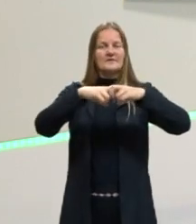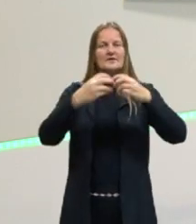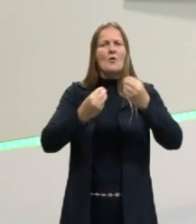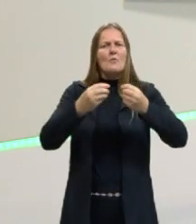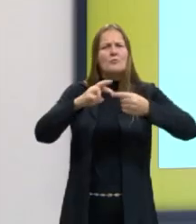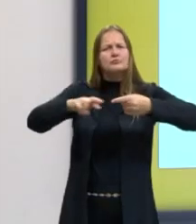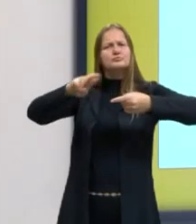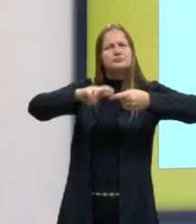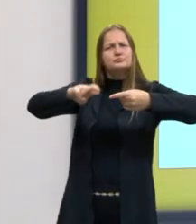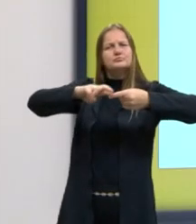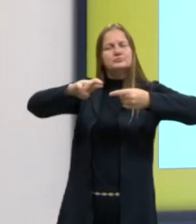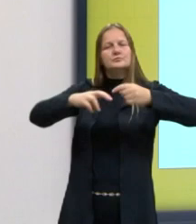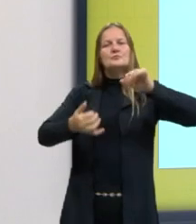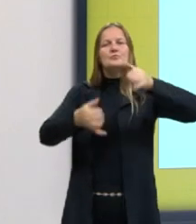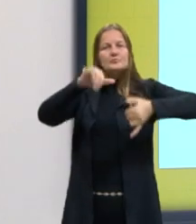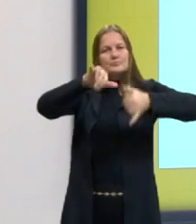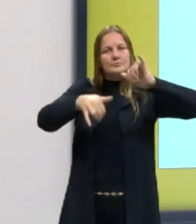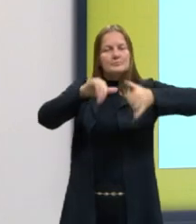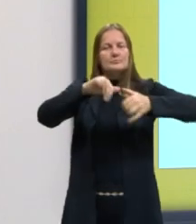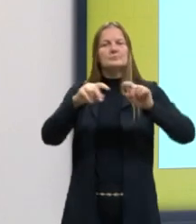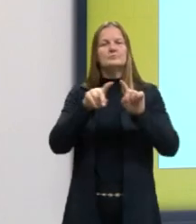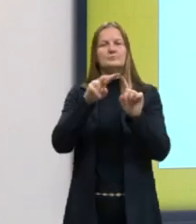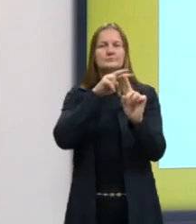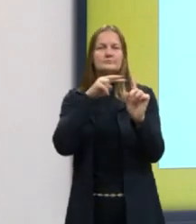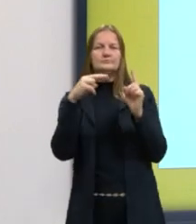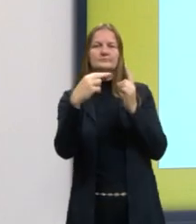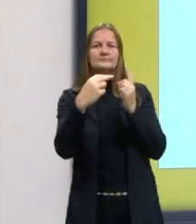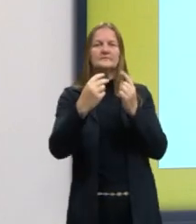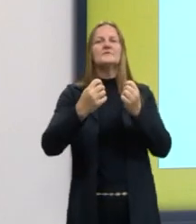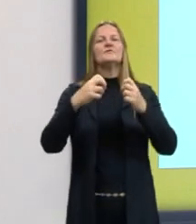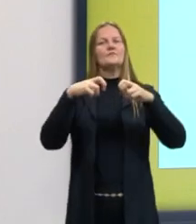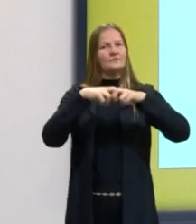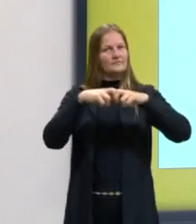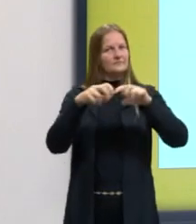químicas e o ponto de vista físico também.